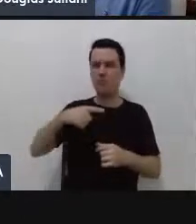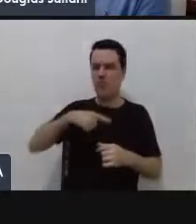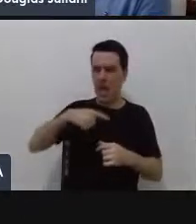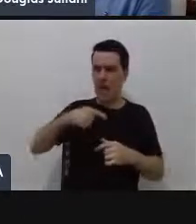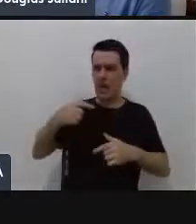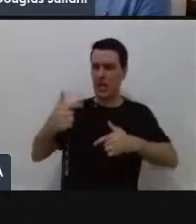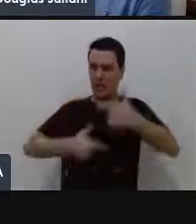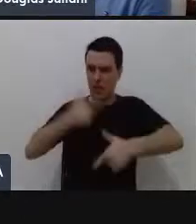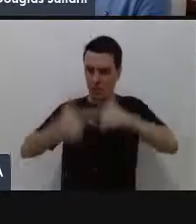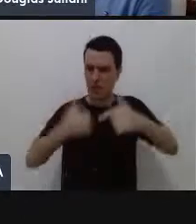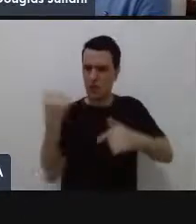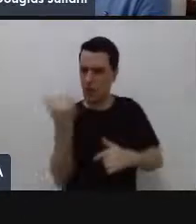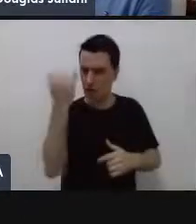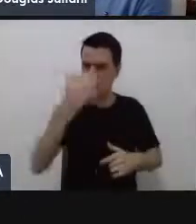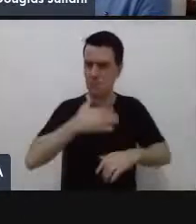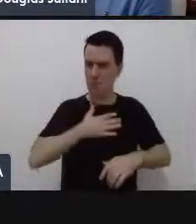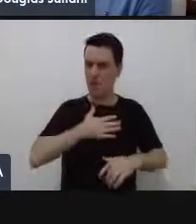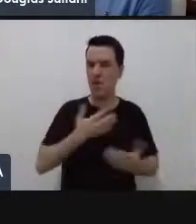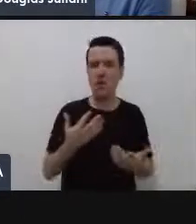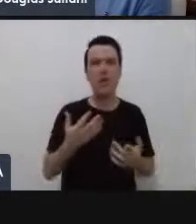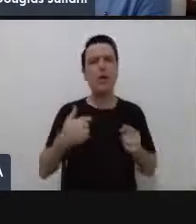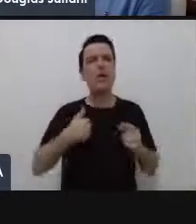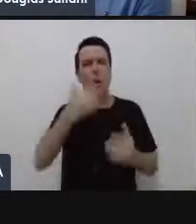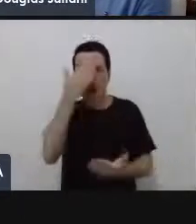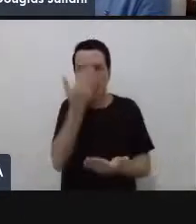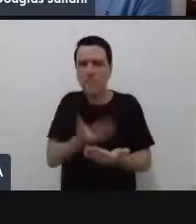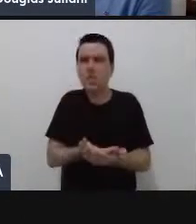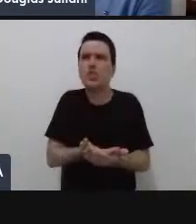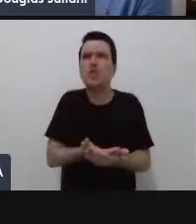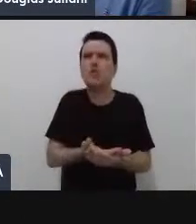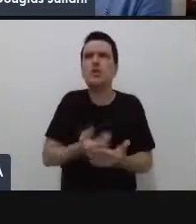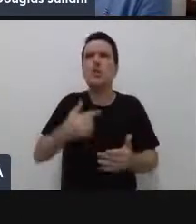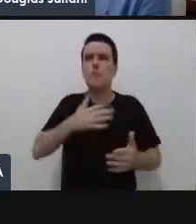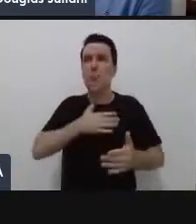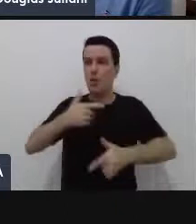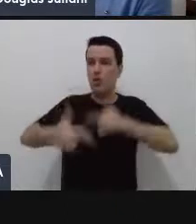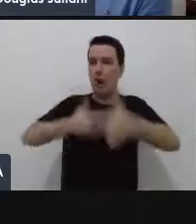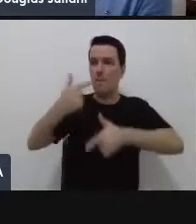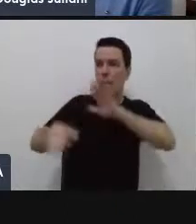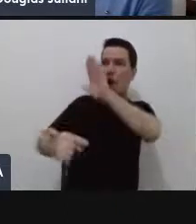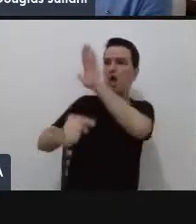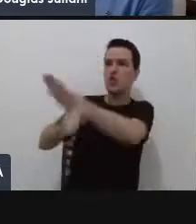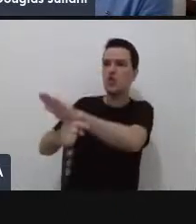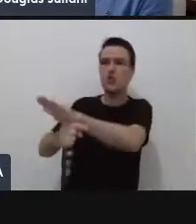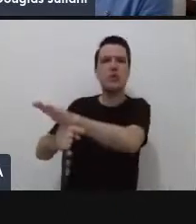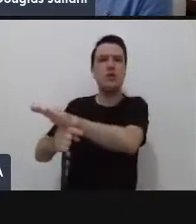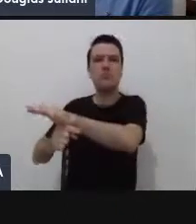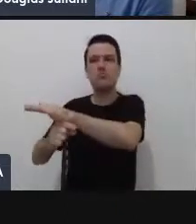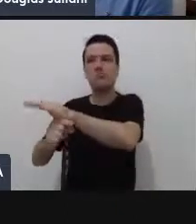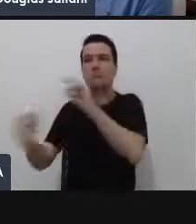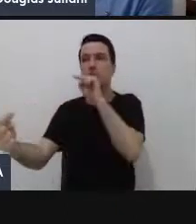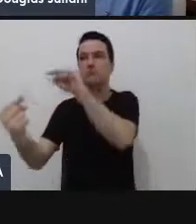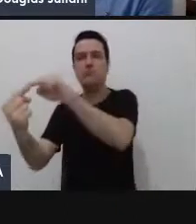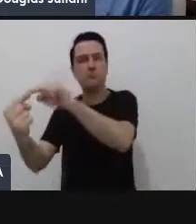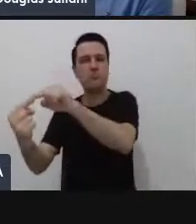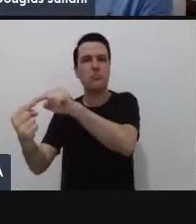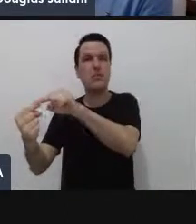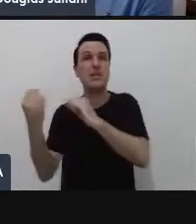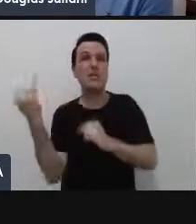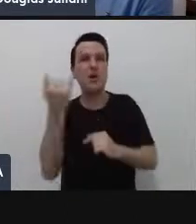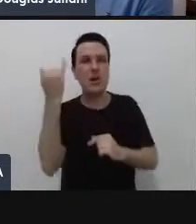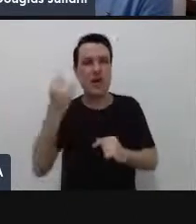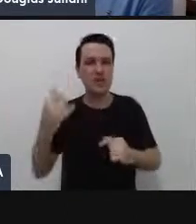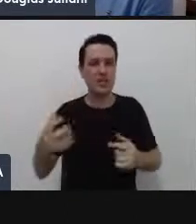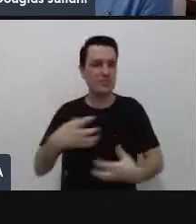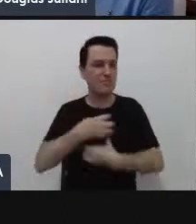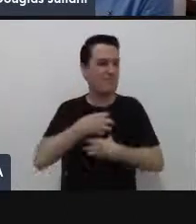Eu acredito que a minha função, de fato, o meu trabalho ali no dia a dia contribui para essa missão? Isso é determinante para a gente se sentir motivado